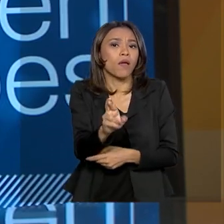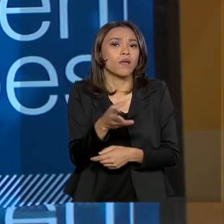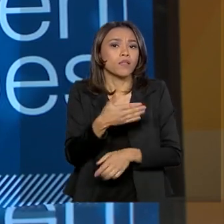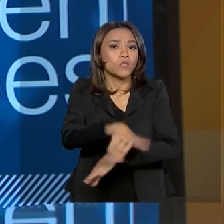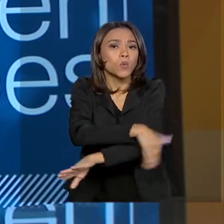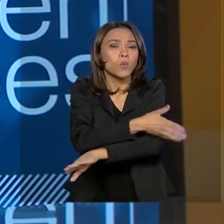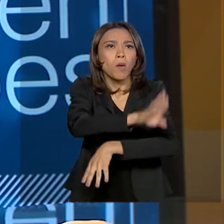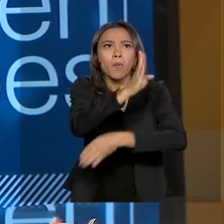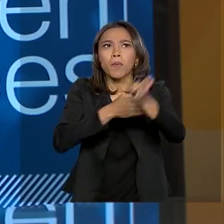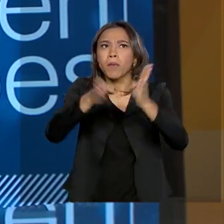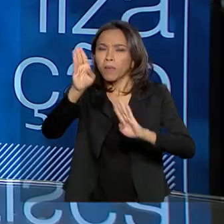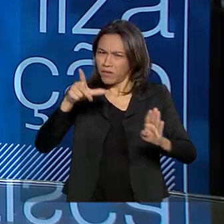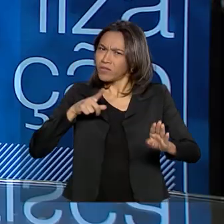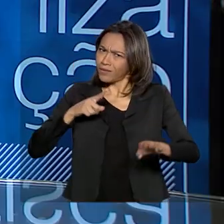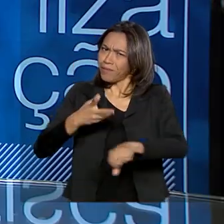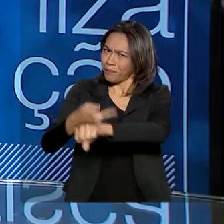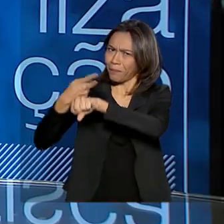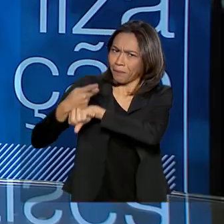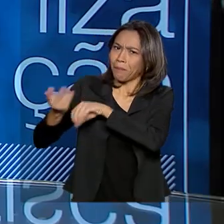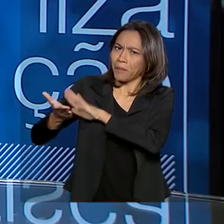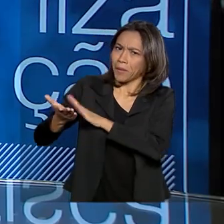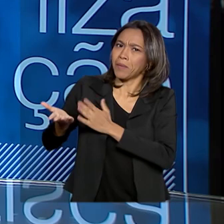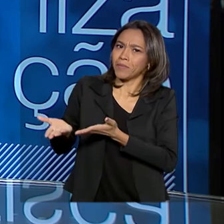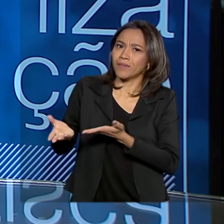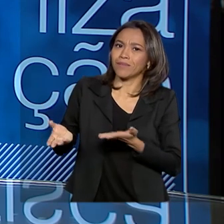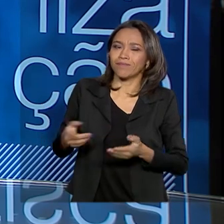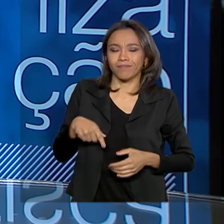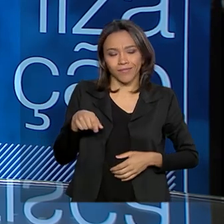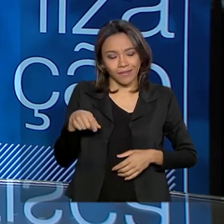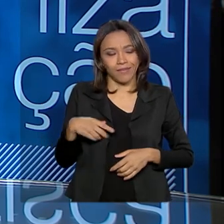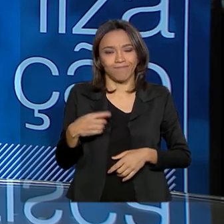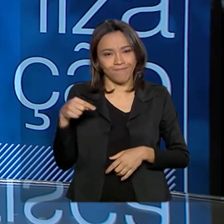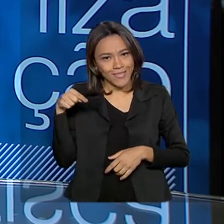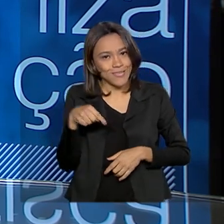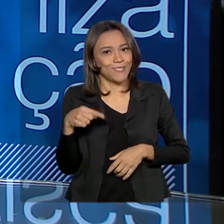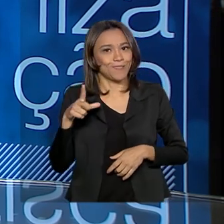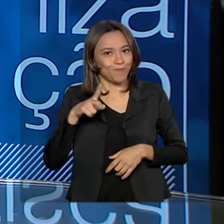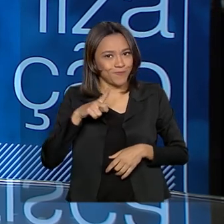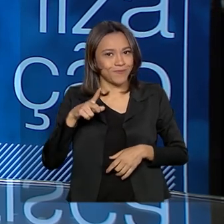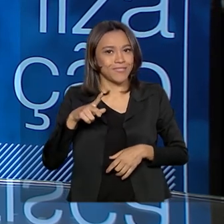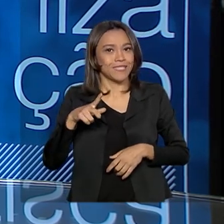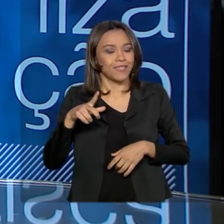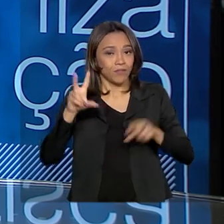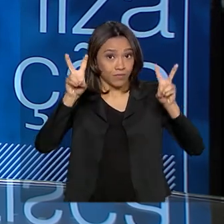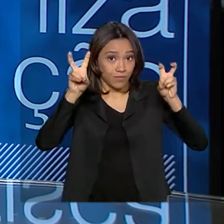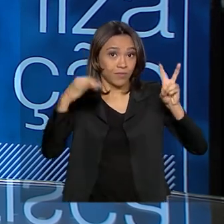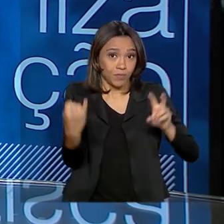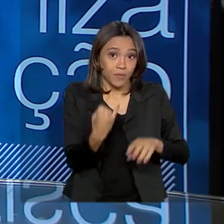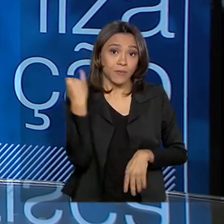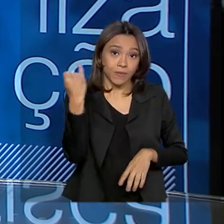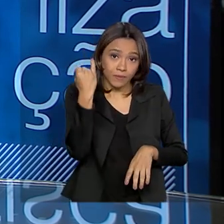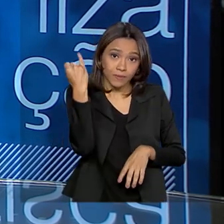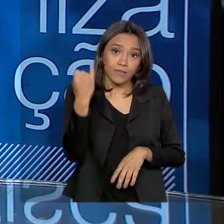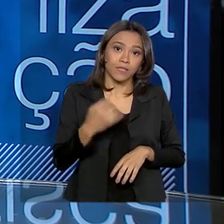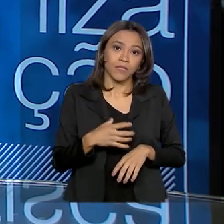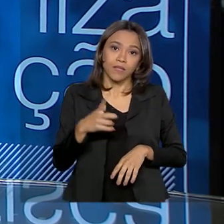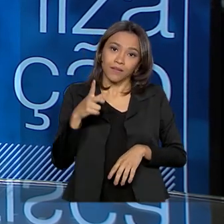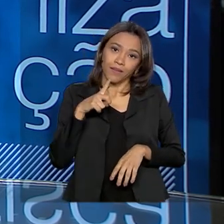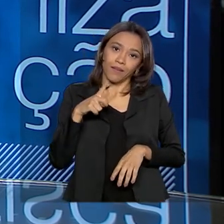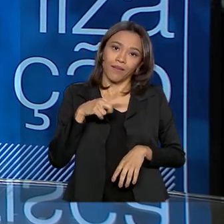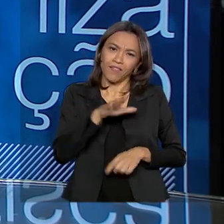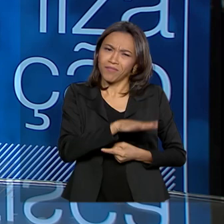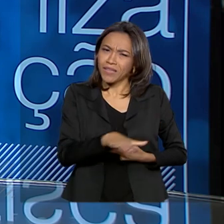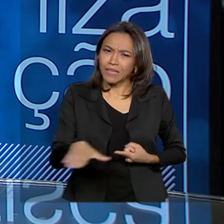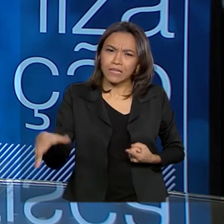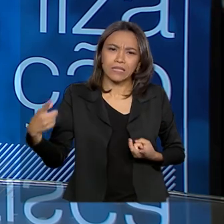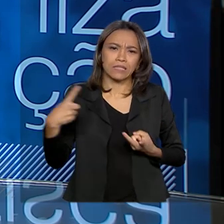premiadas? Esse é um tema importante, é um tema que envolve as crianças, envolve